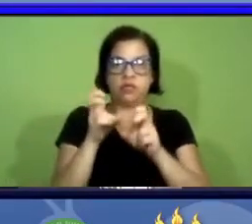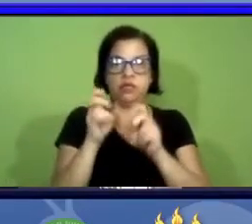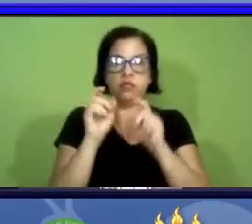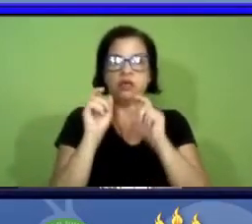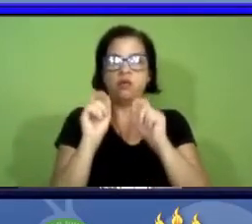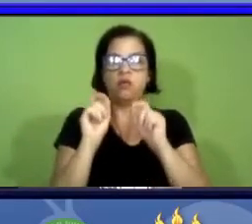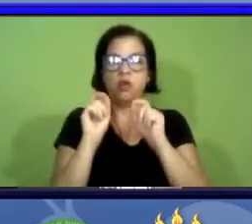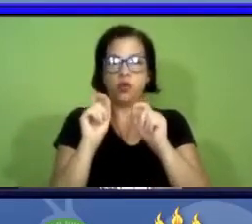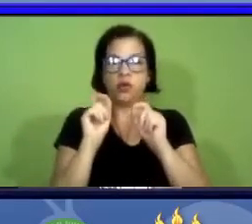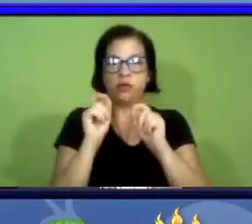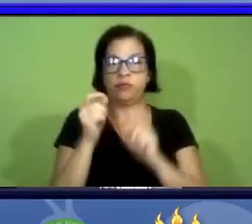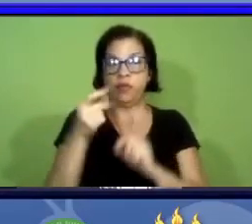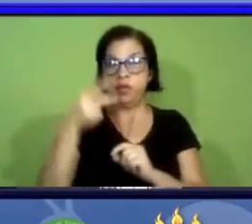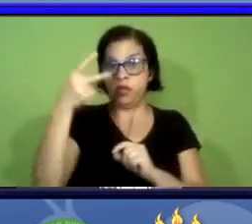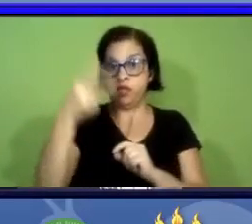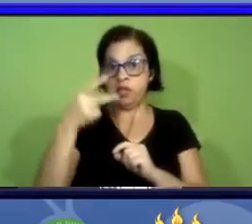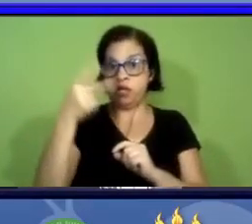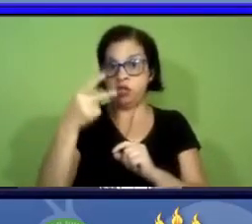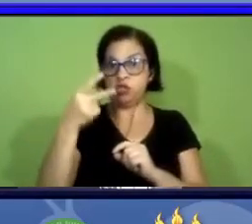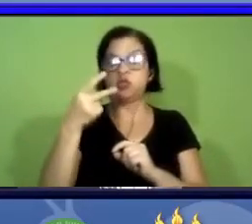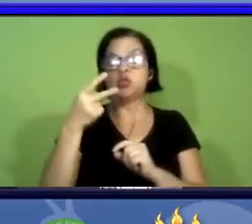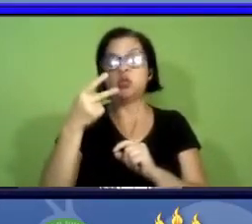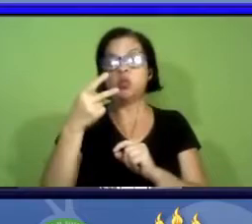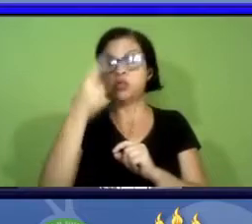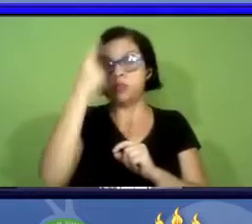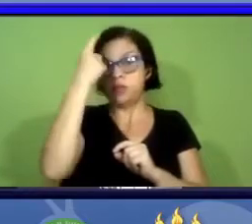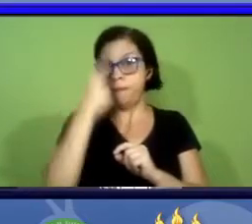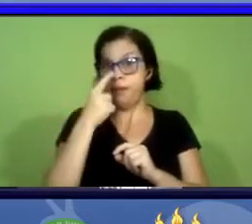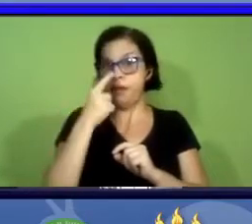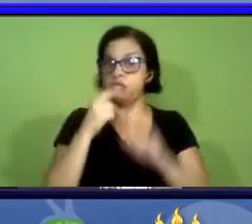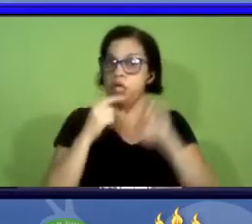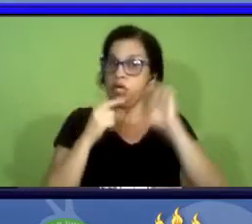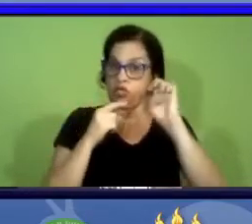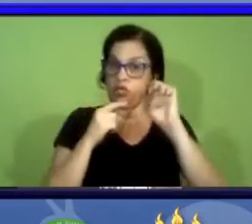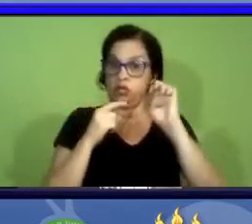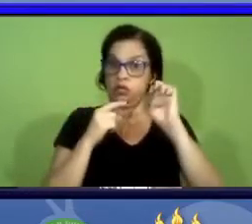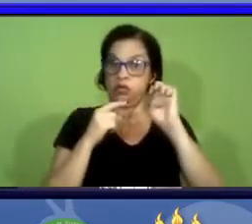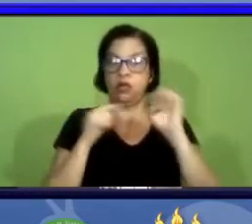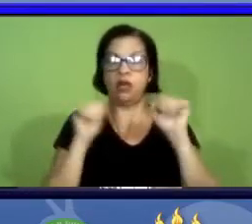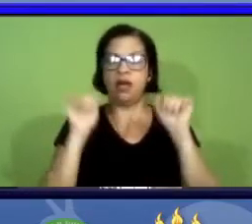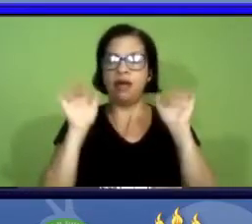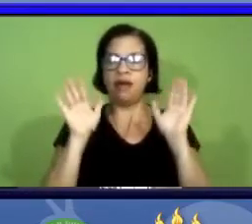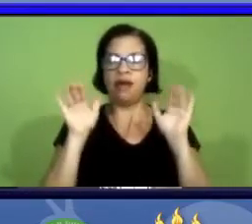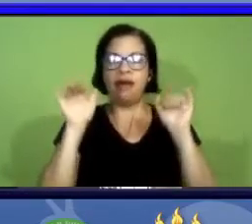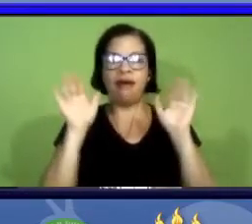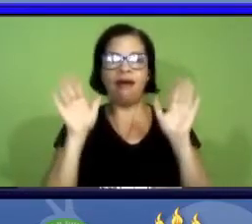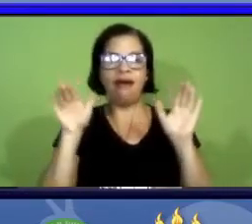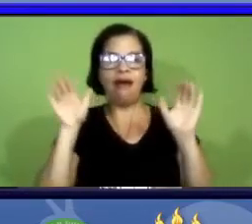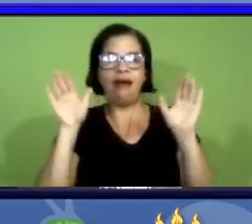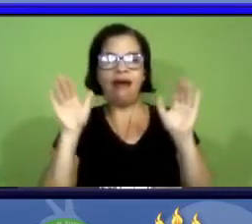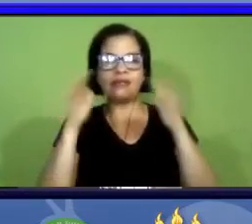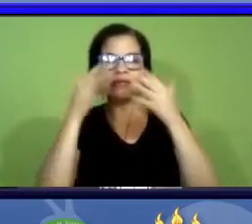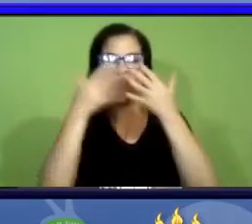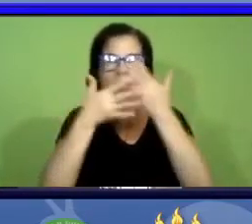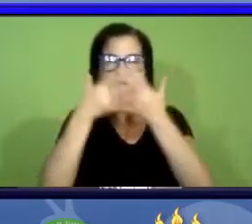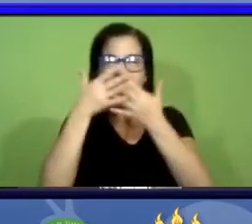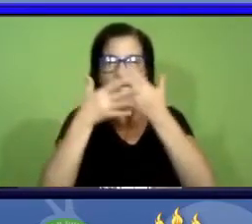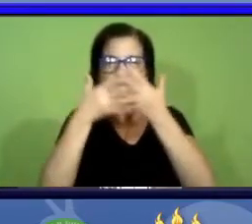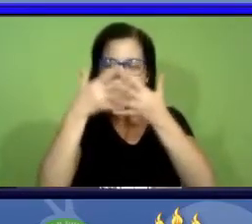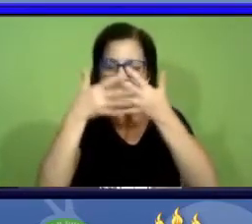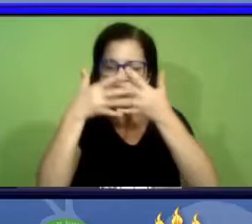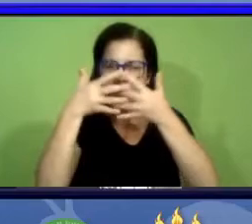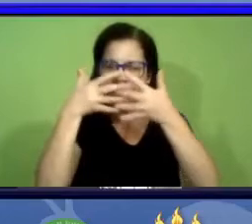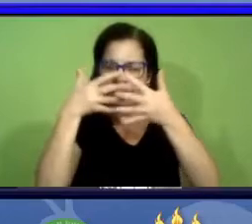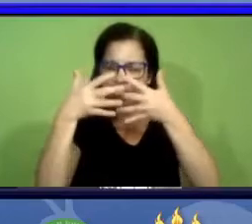nas duas imagens à esquerda a asa é muito transparente e praticamente